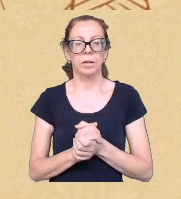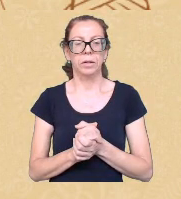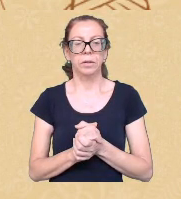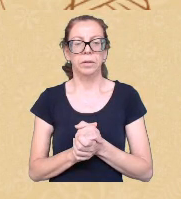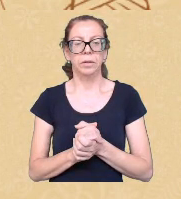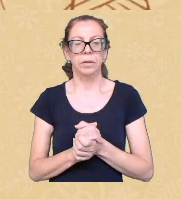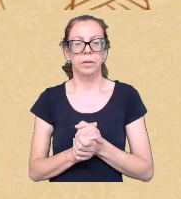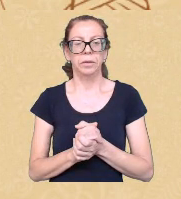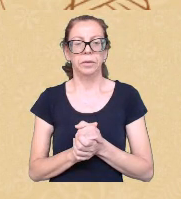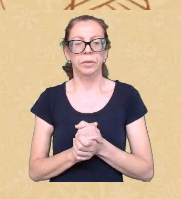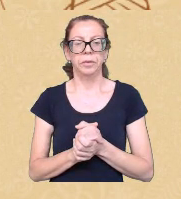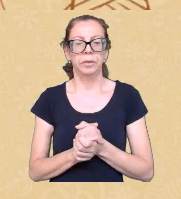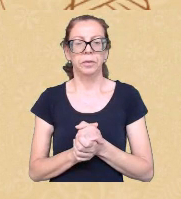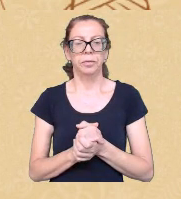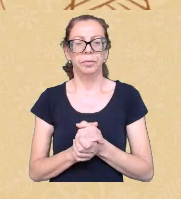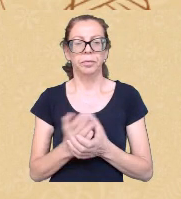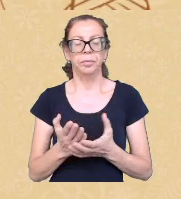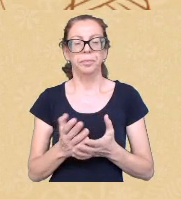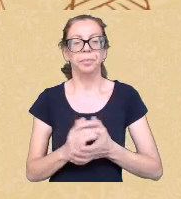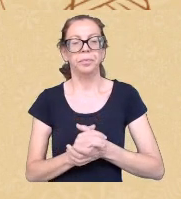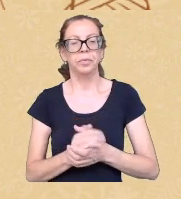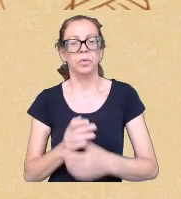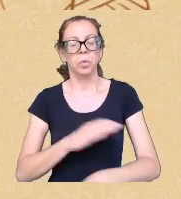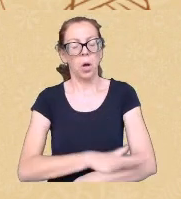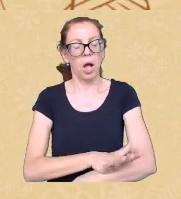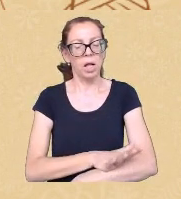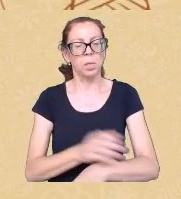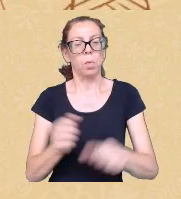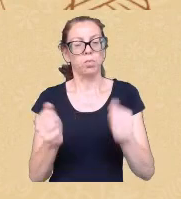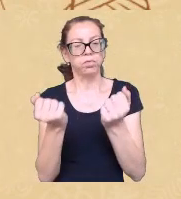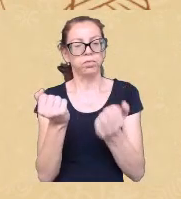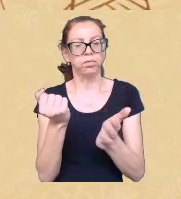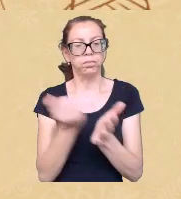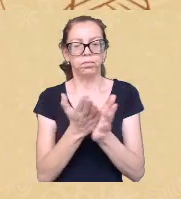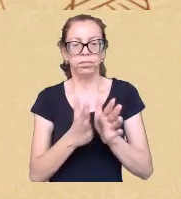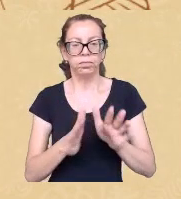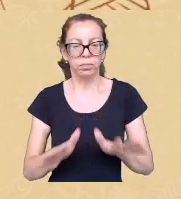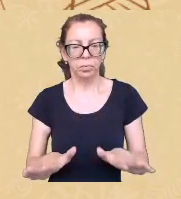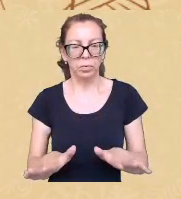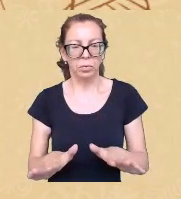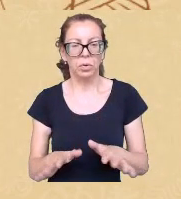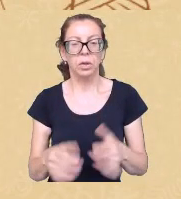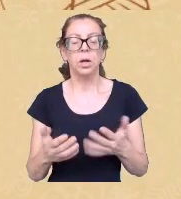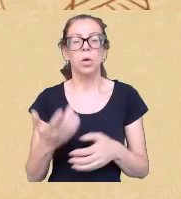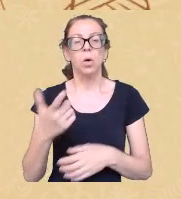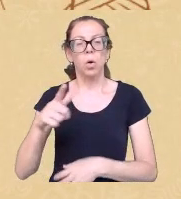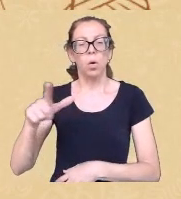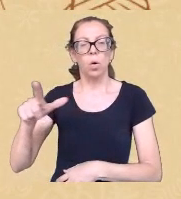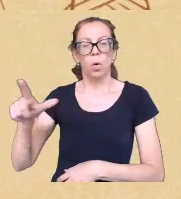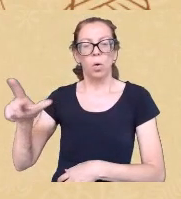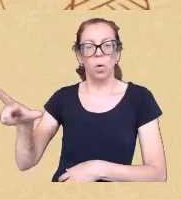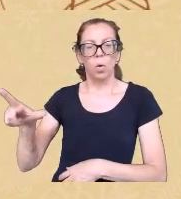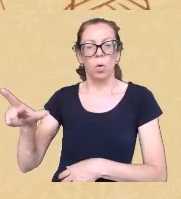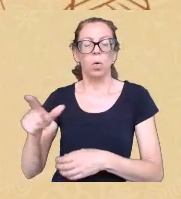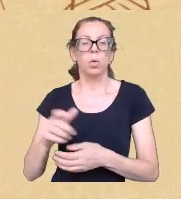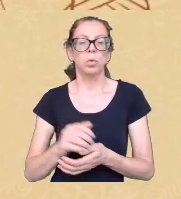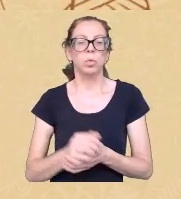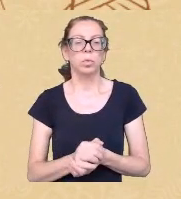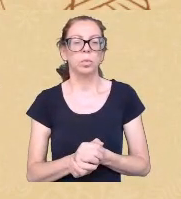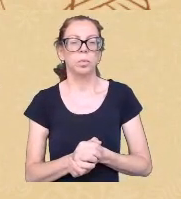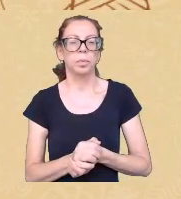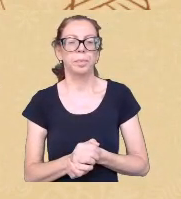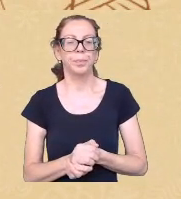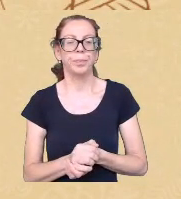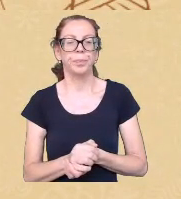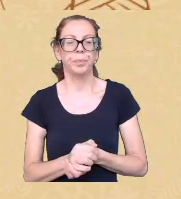desconstruídas né e aí seguindo então né um outro dos eixos do etnocídio é é